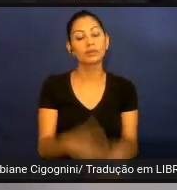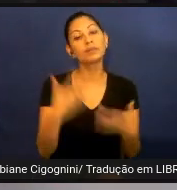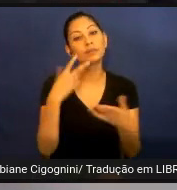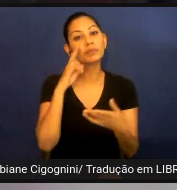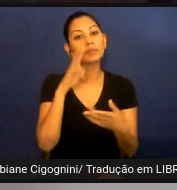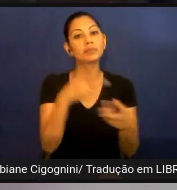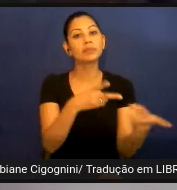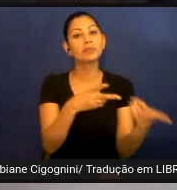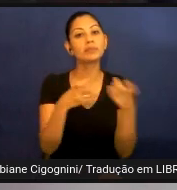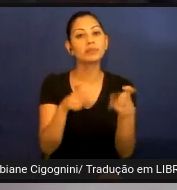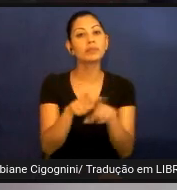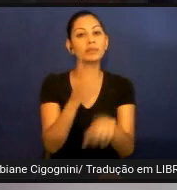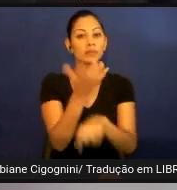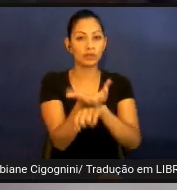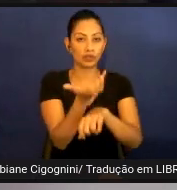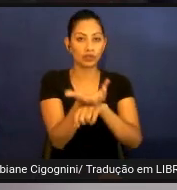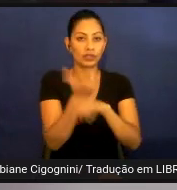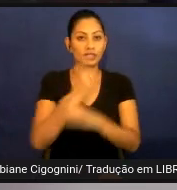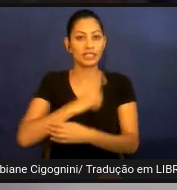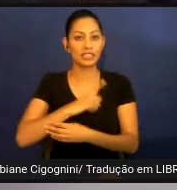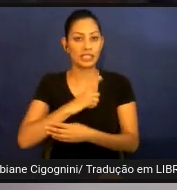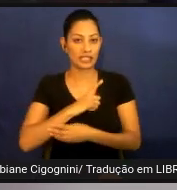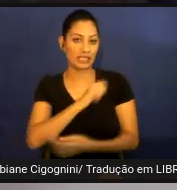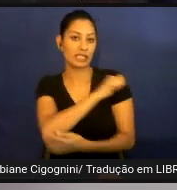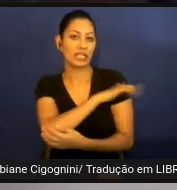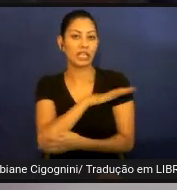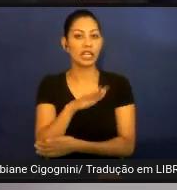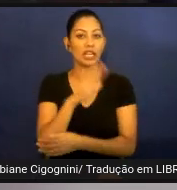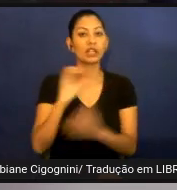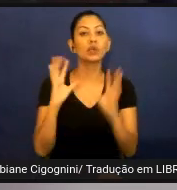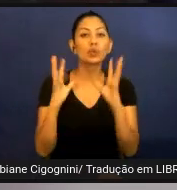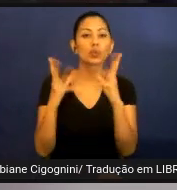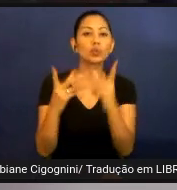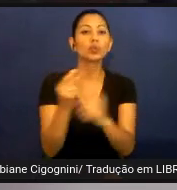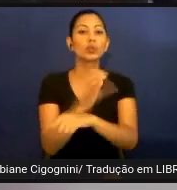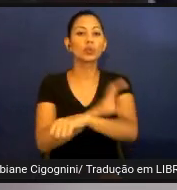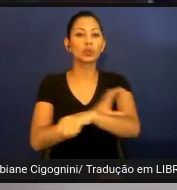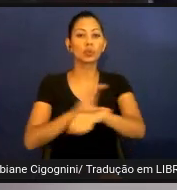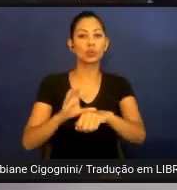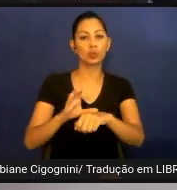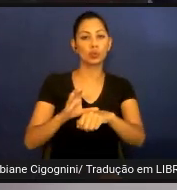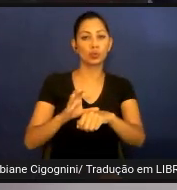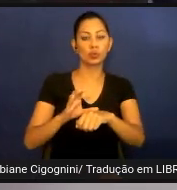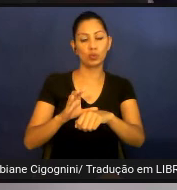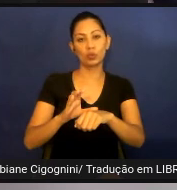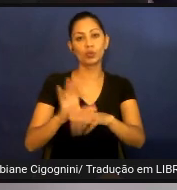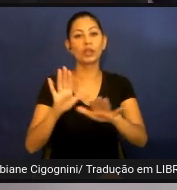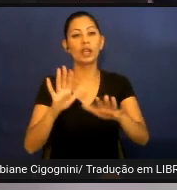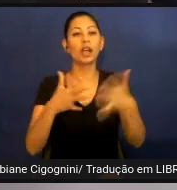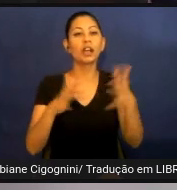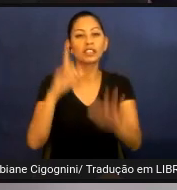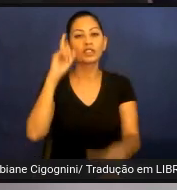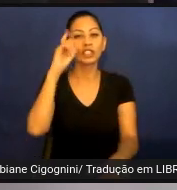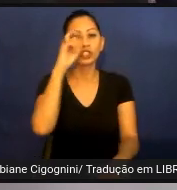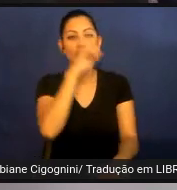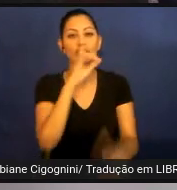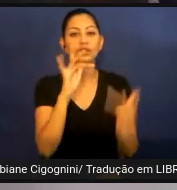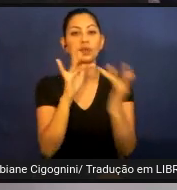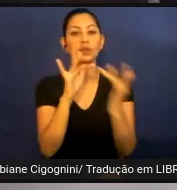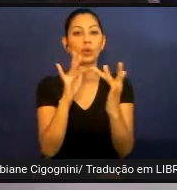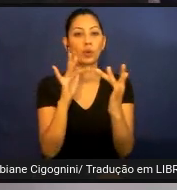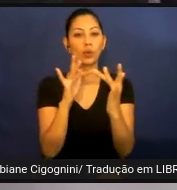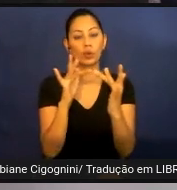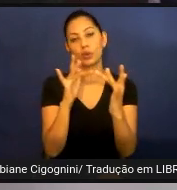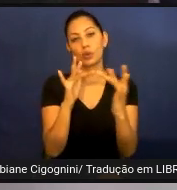a disciplina contava com alunos de todos os cursos e muitas vezes era difícil entrar em contato com